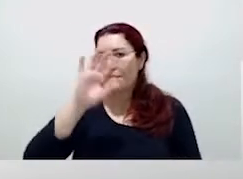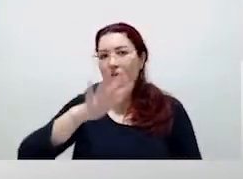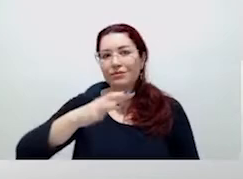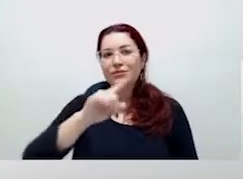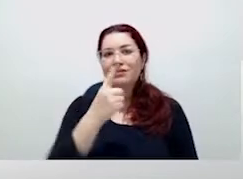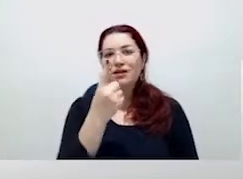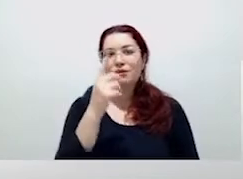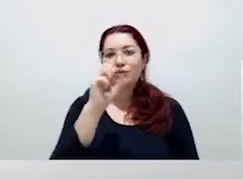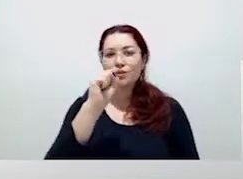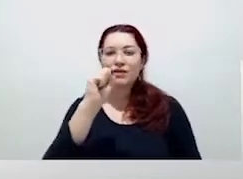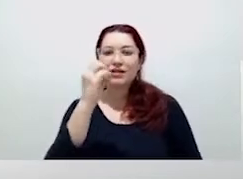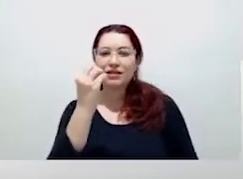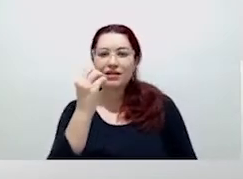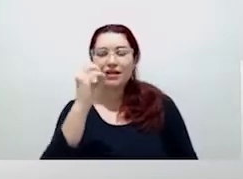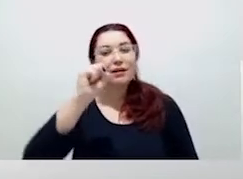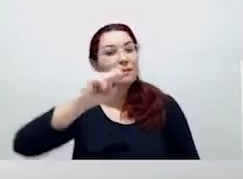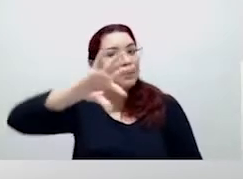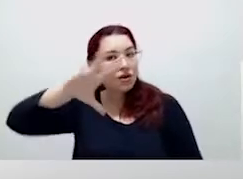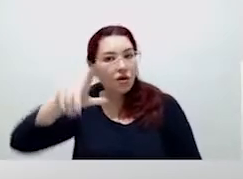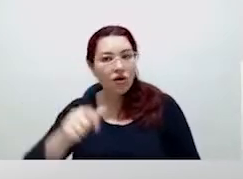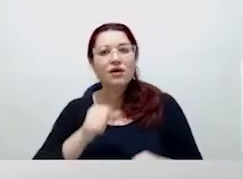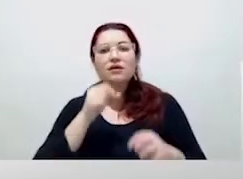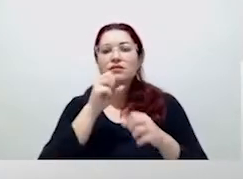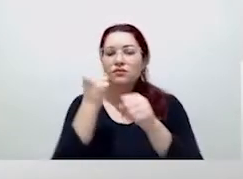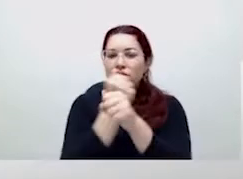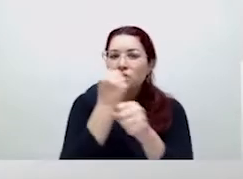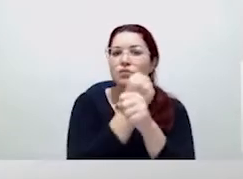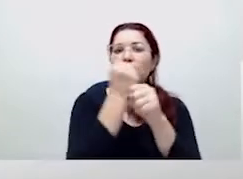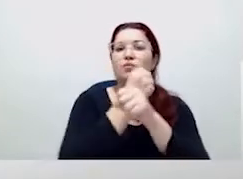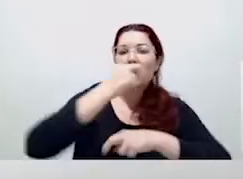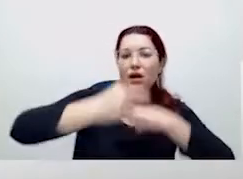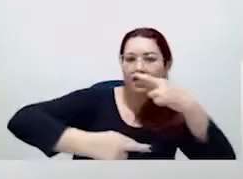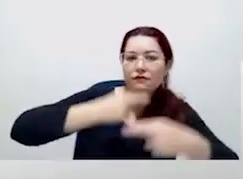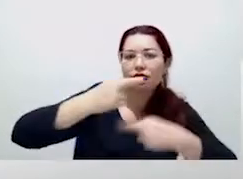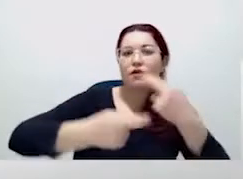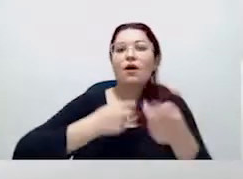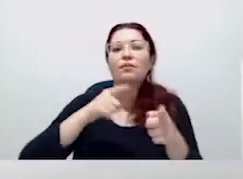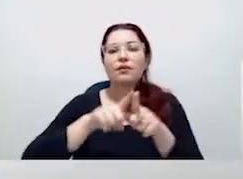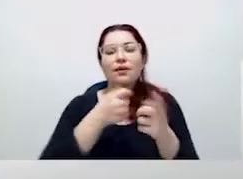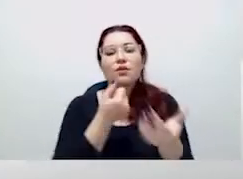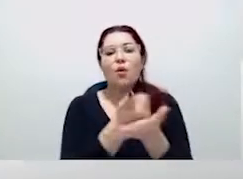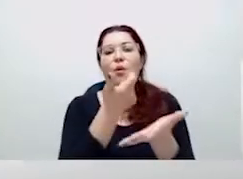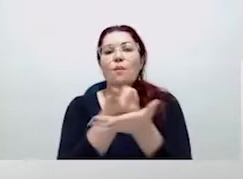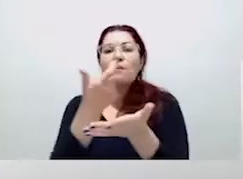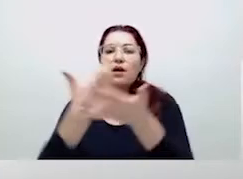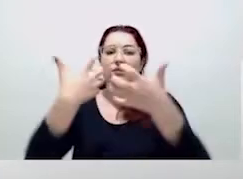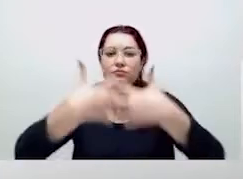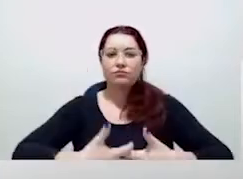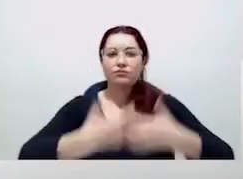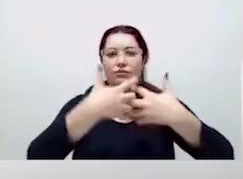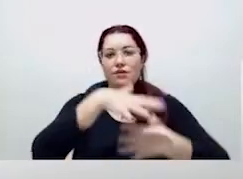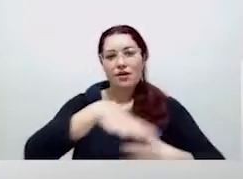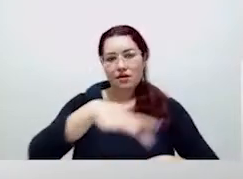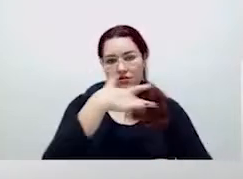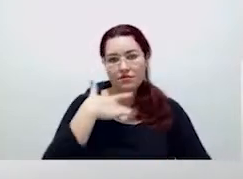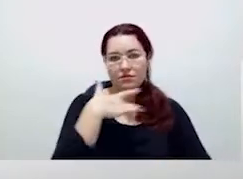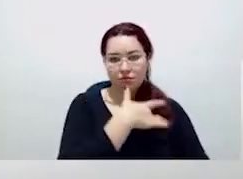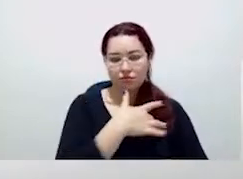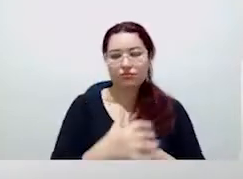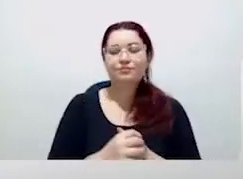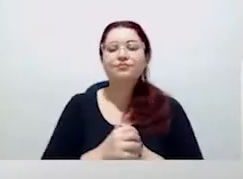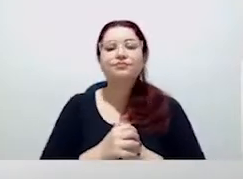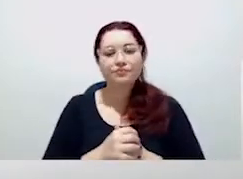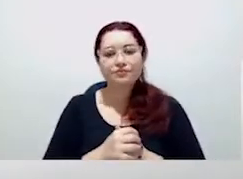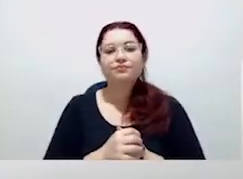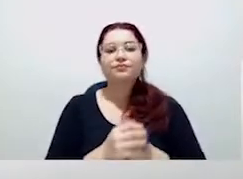milhões de reais, com obras, reformas e aquisições de equipamentos. Na rede Bem Cuidar RS, como eu